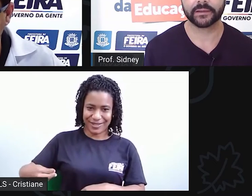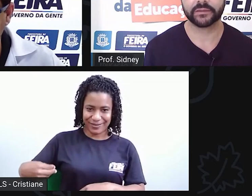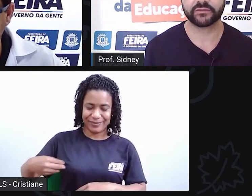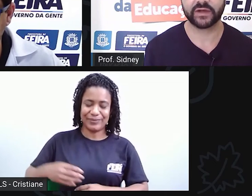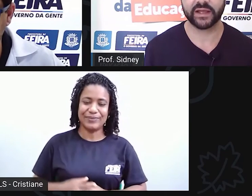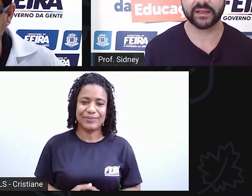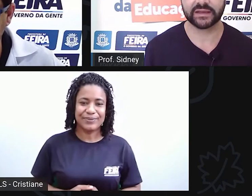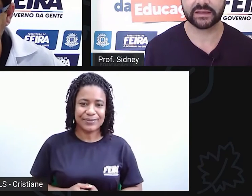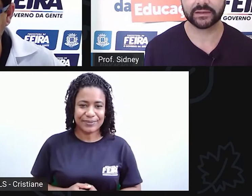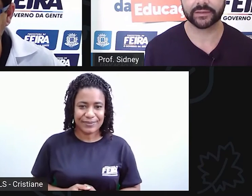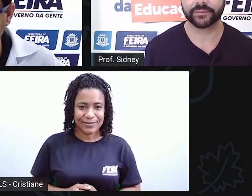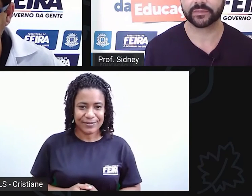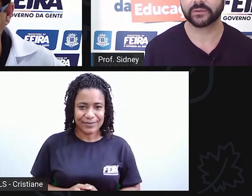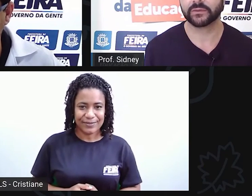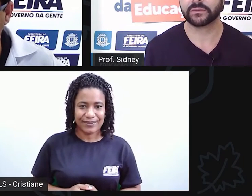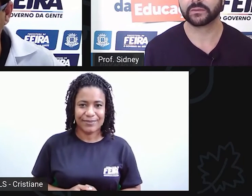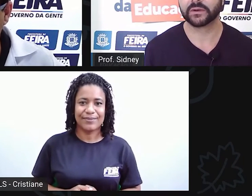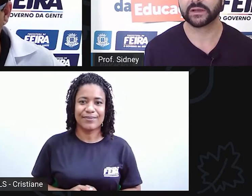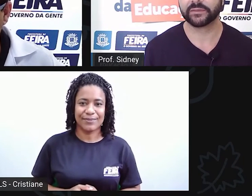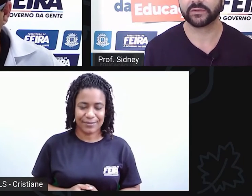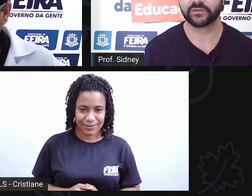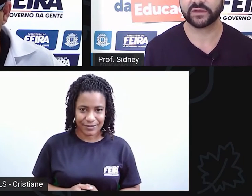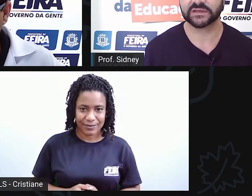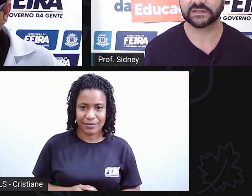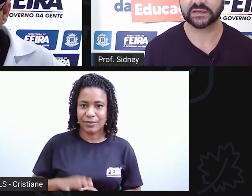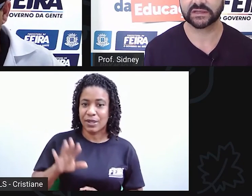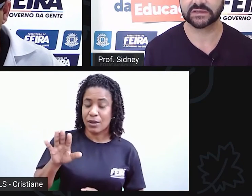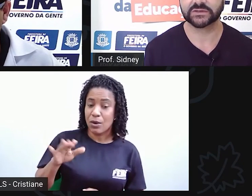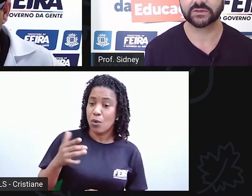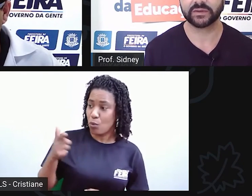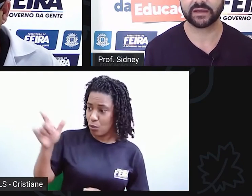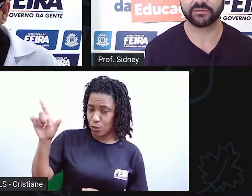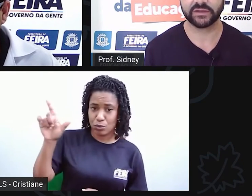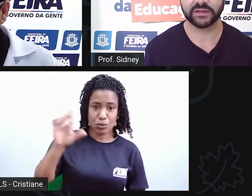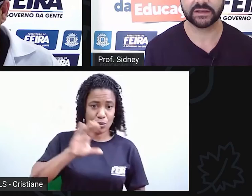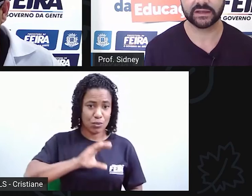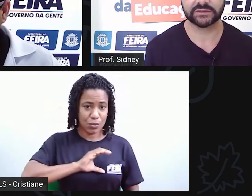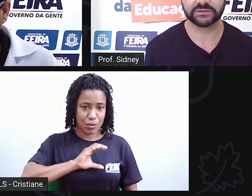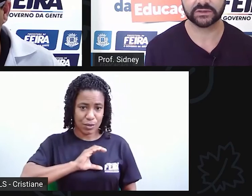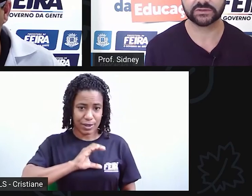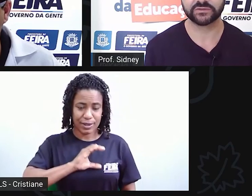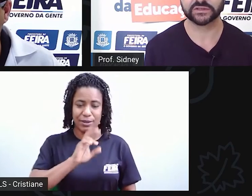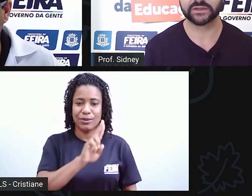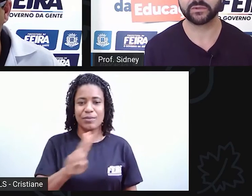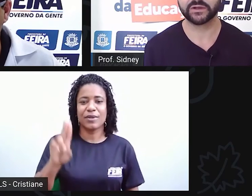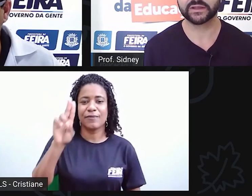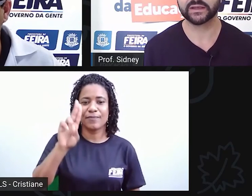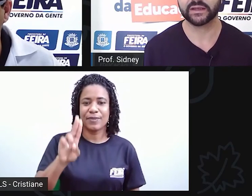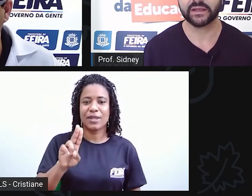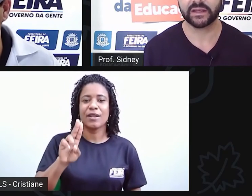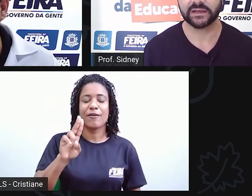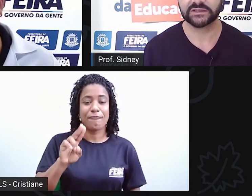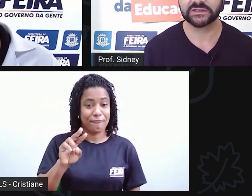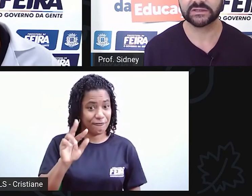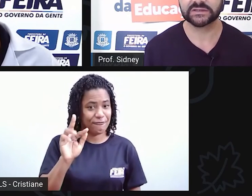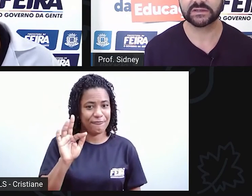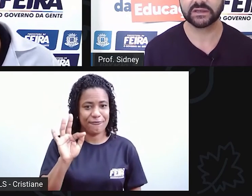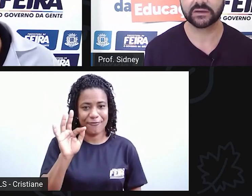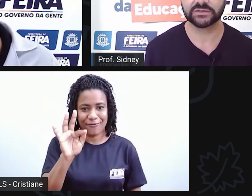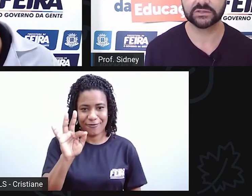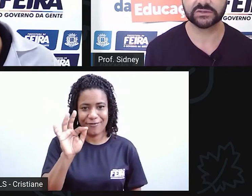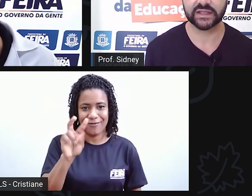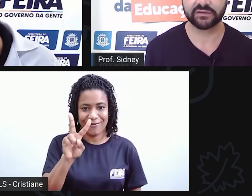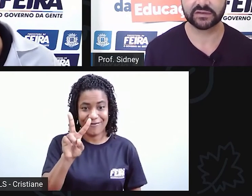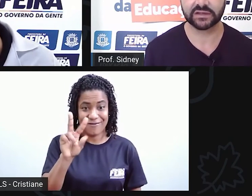O Wagner, um colega meu que fez a dissertação sobre a vida de Agostinho Fros da Mota, ele disse